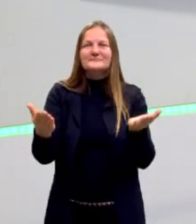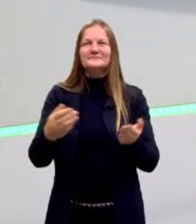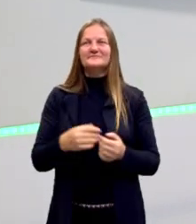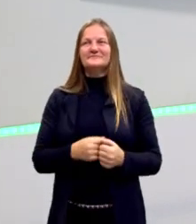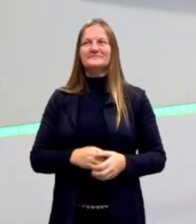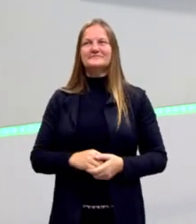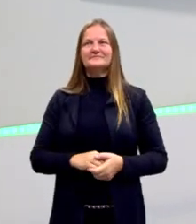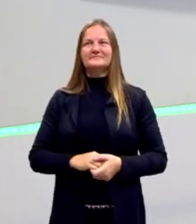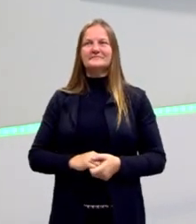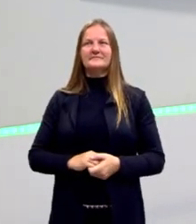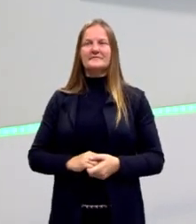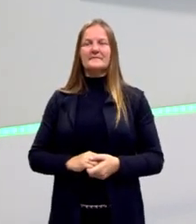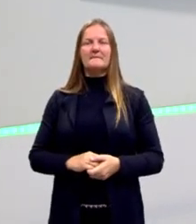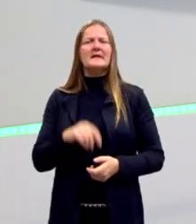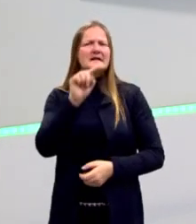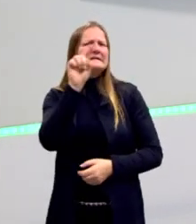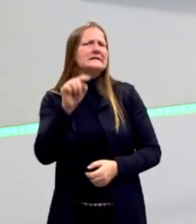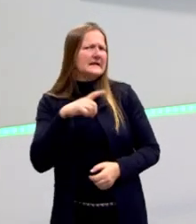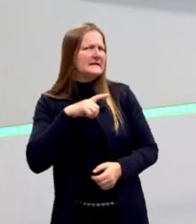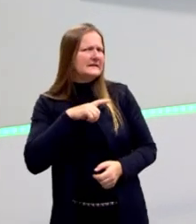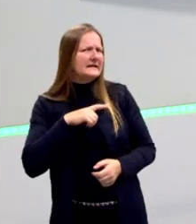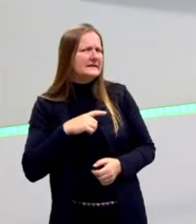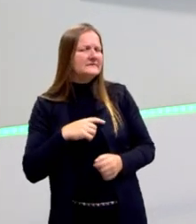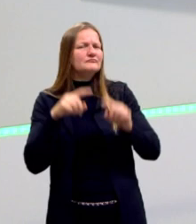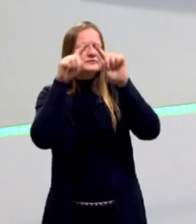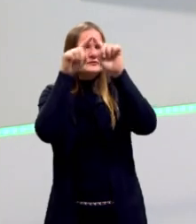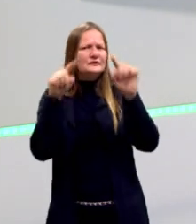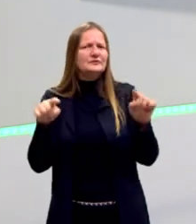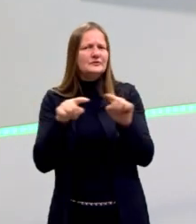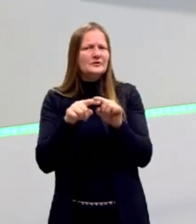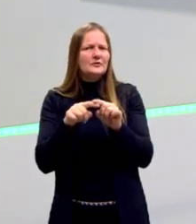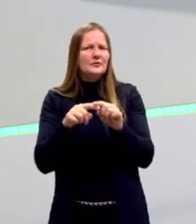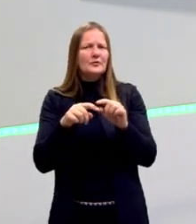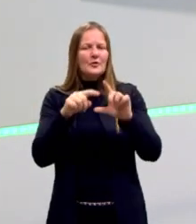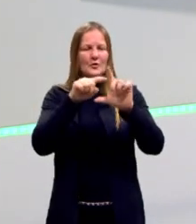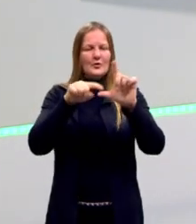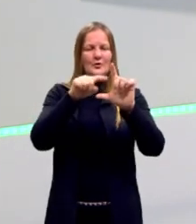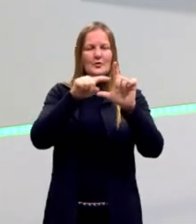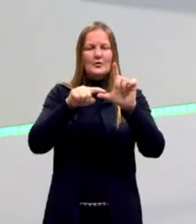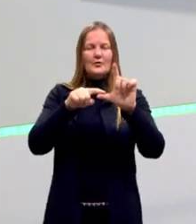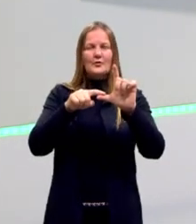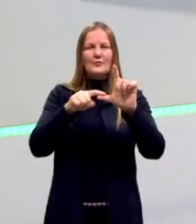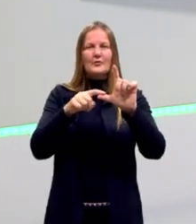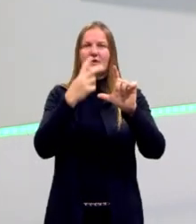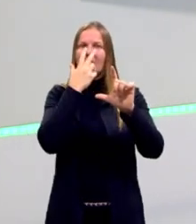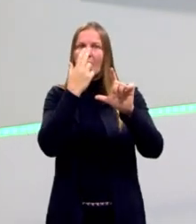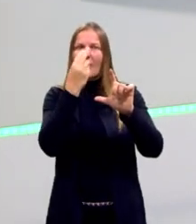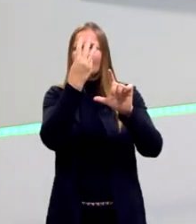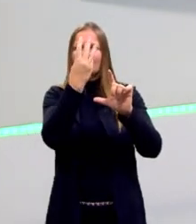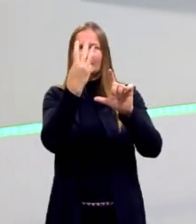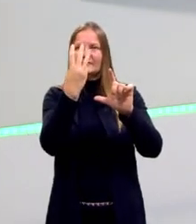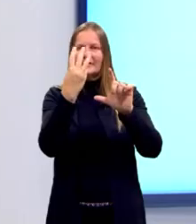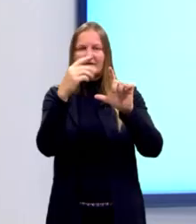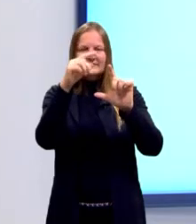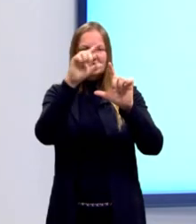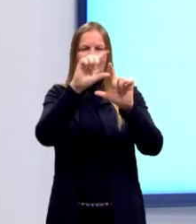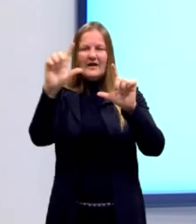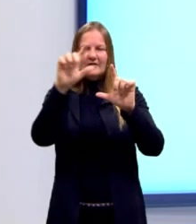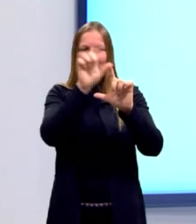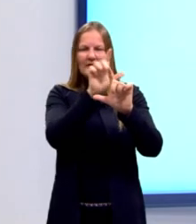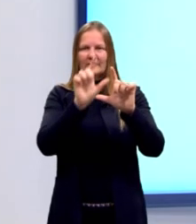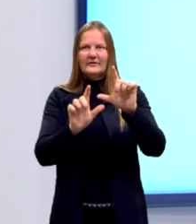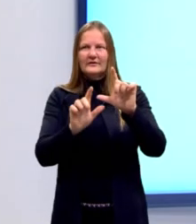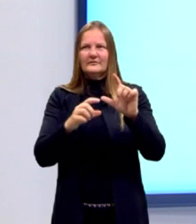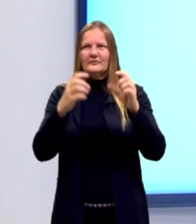aberto para vocês. Será que existe um triângulo retângulo equilátero? A definição nós temos, então,